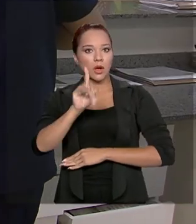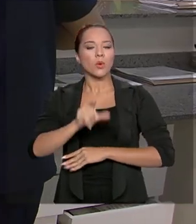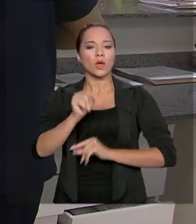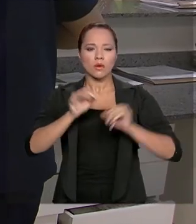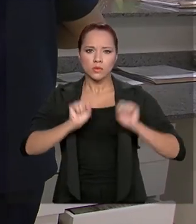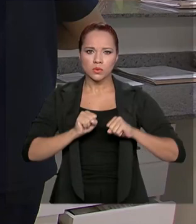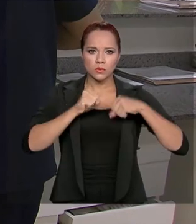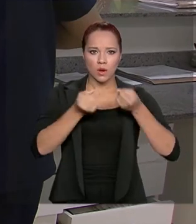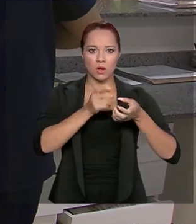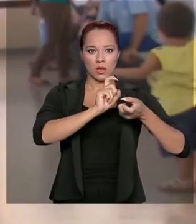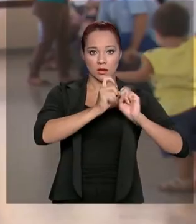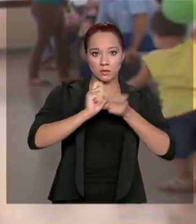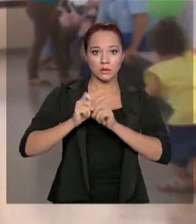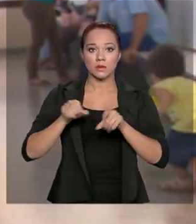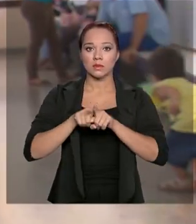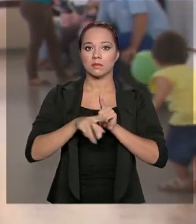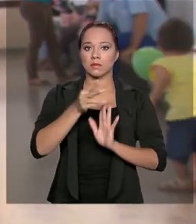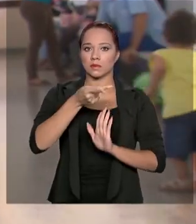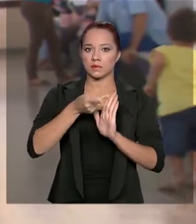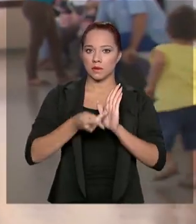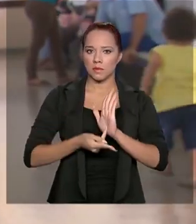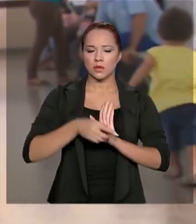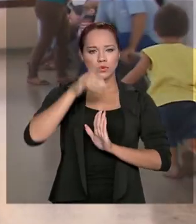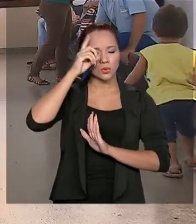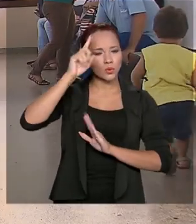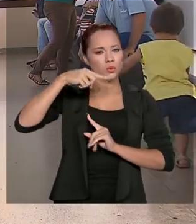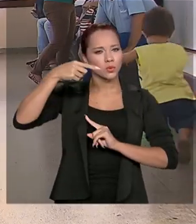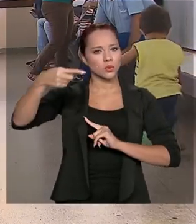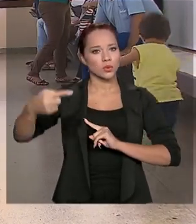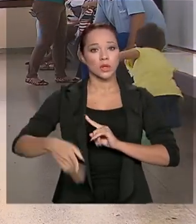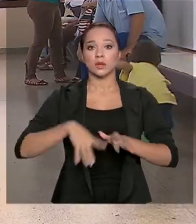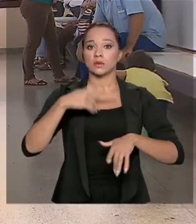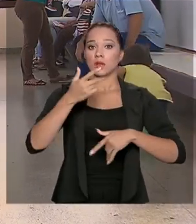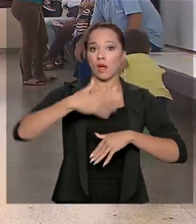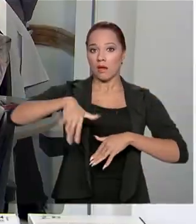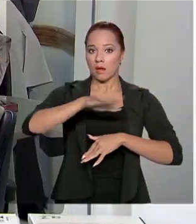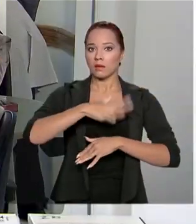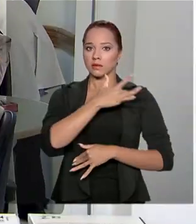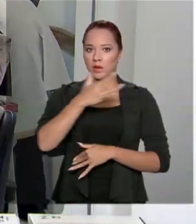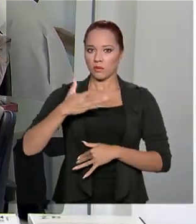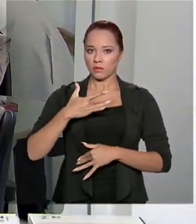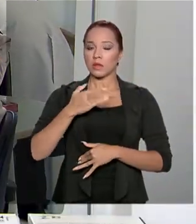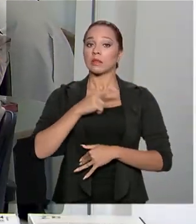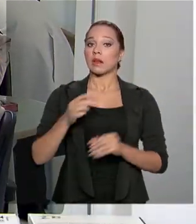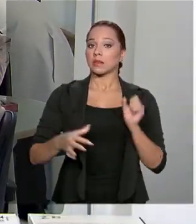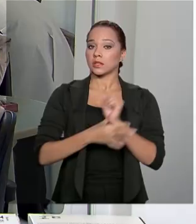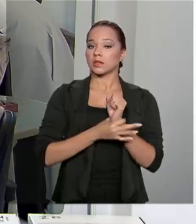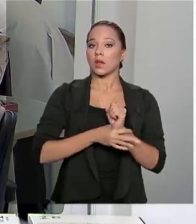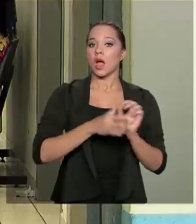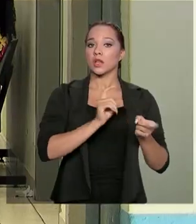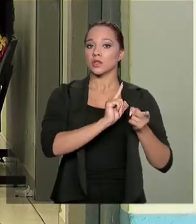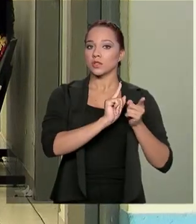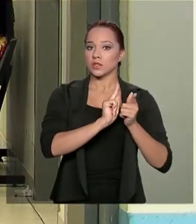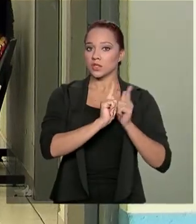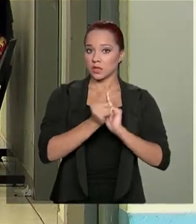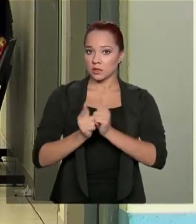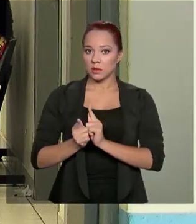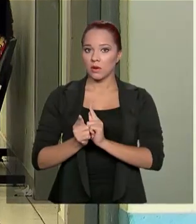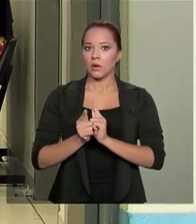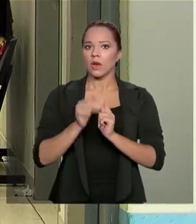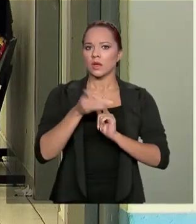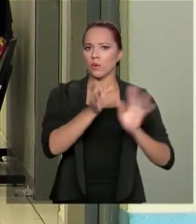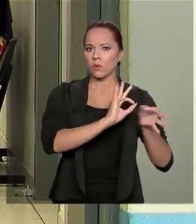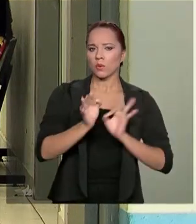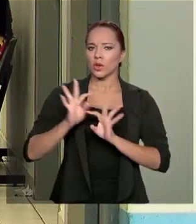se dedicar à administração e ao planejamento do dia a dia das unidades de saúde, garantindo a gestão e a organização de todo o